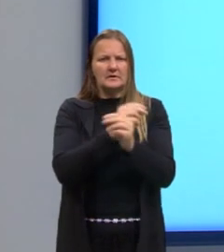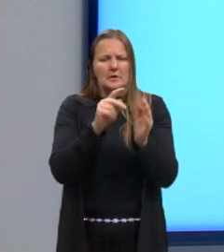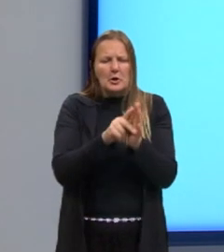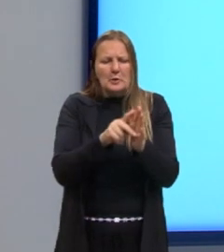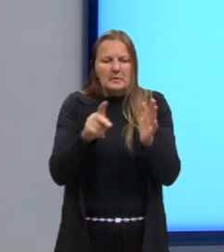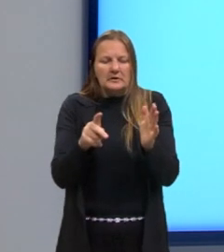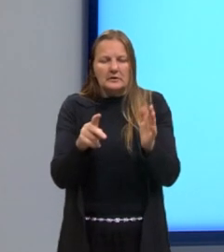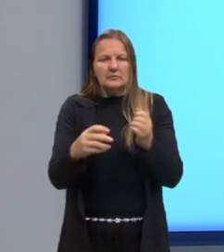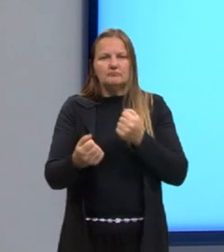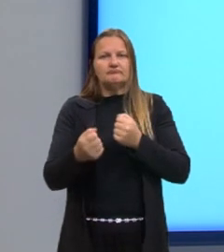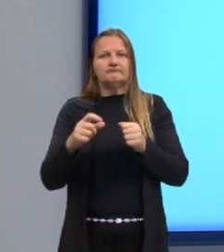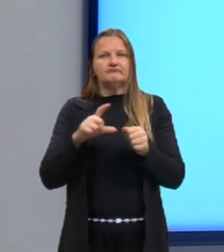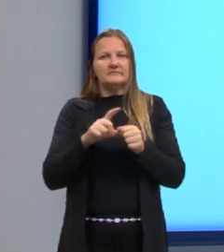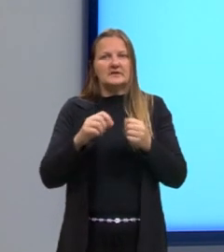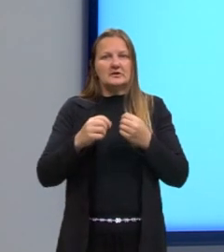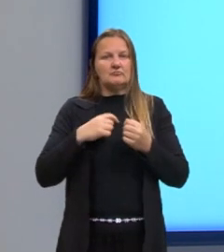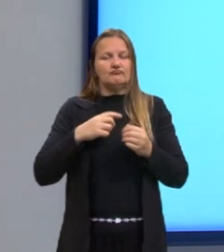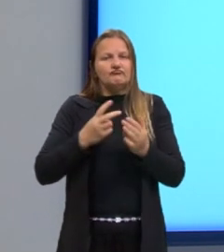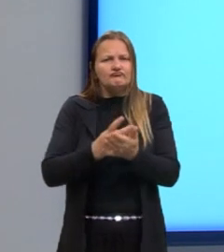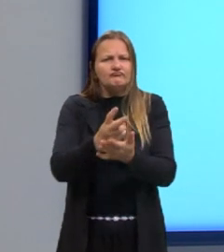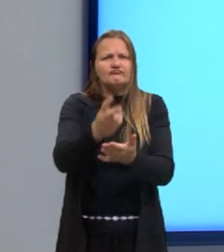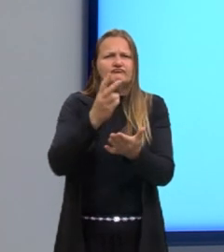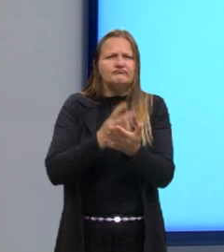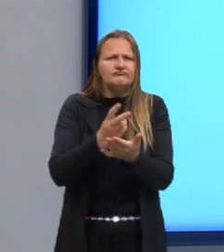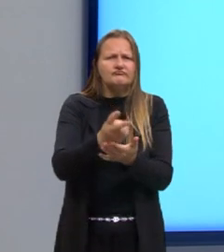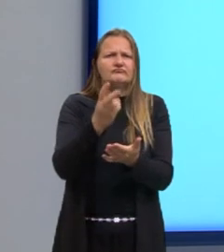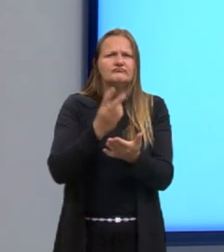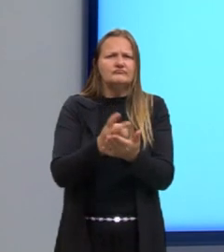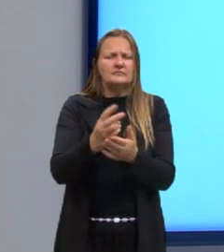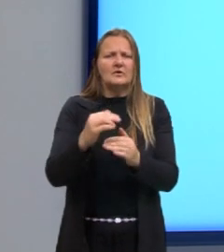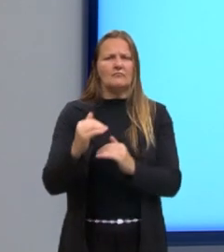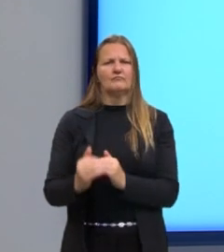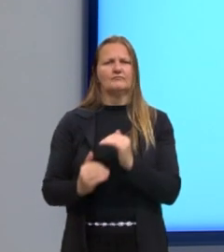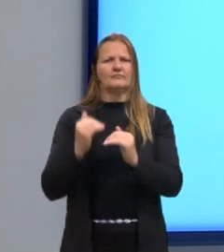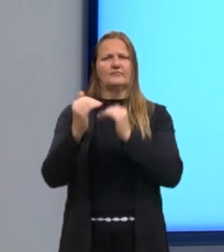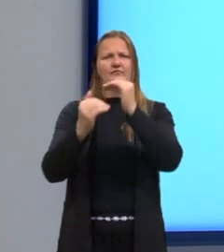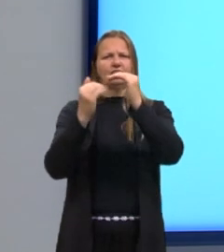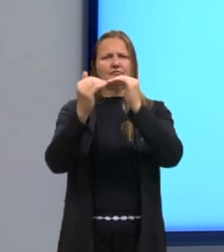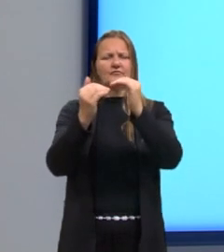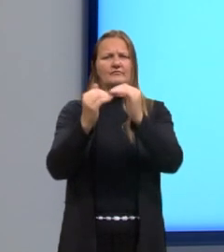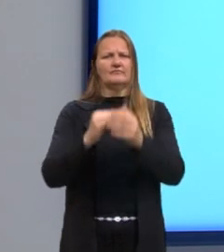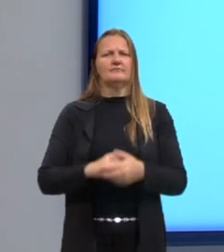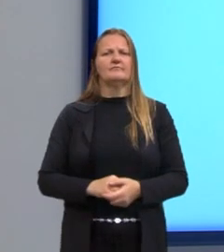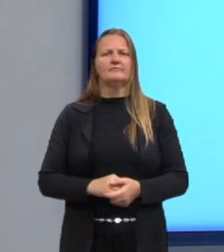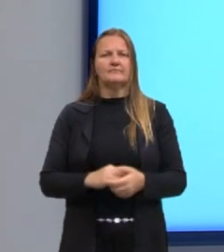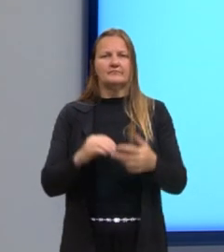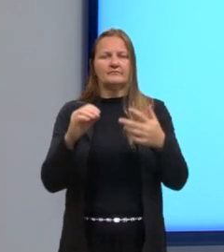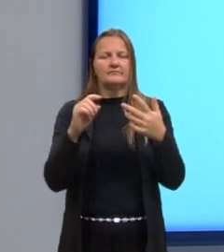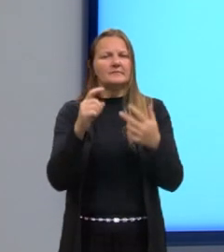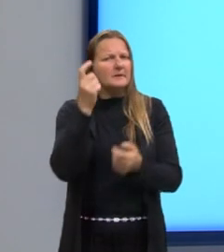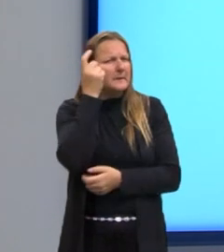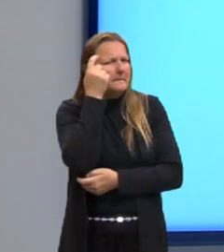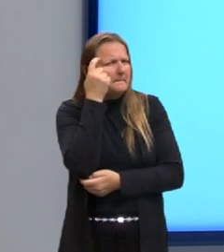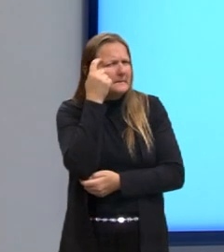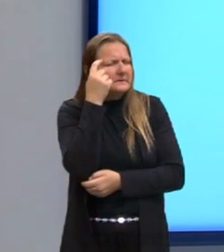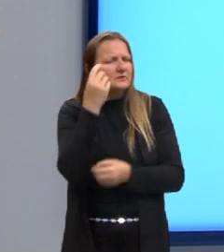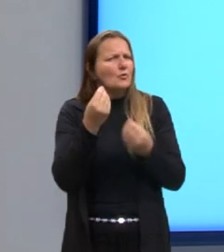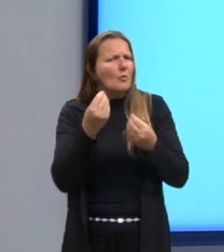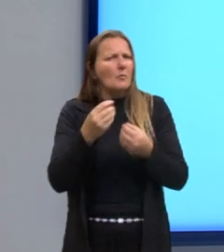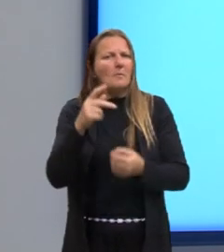reflete duração mais longa do processo de coevolução patógeno hospedeiro? Vai pensando aí, gente.